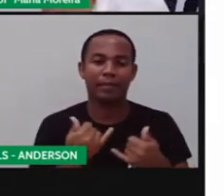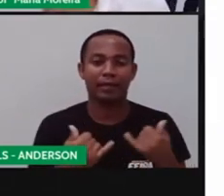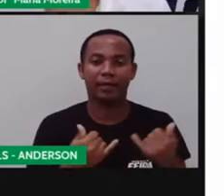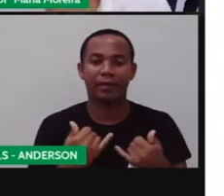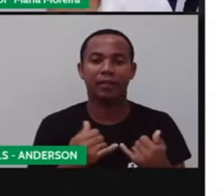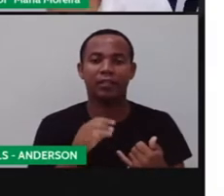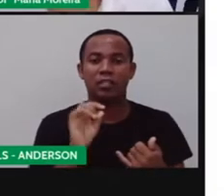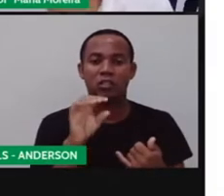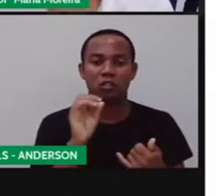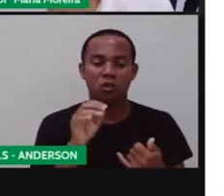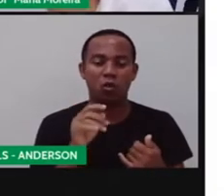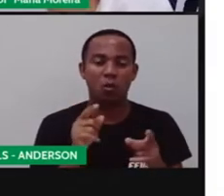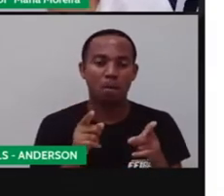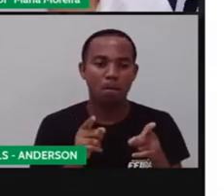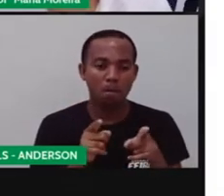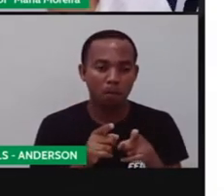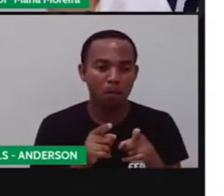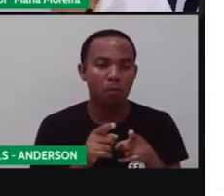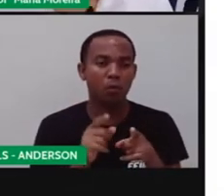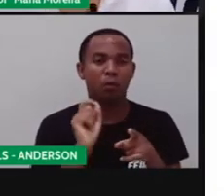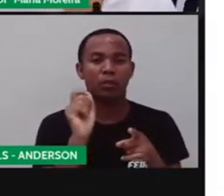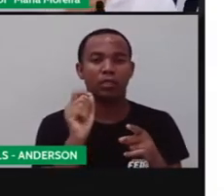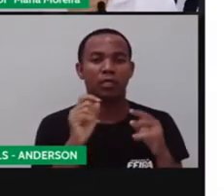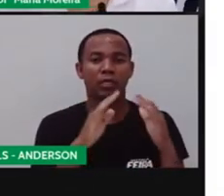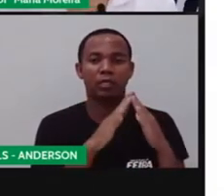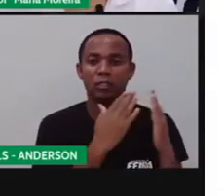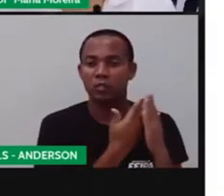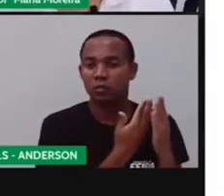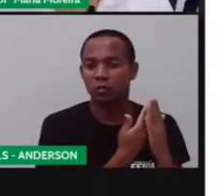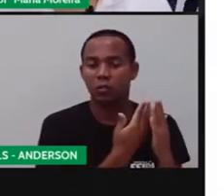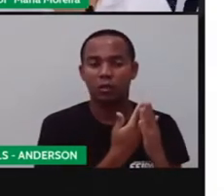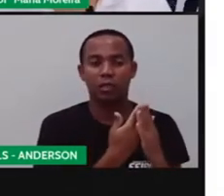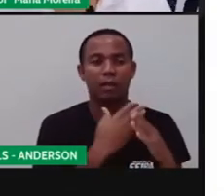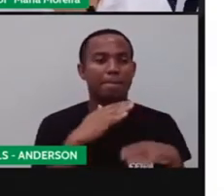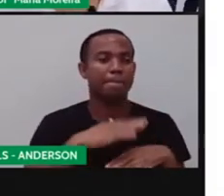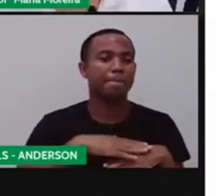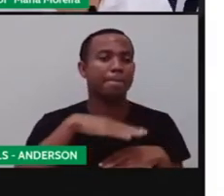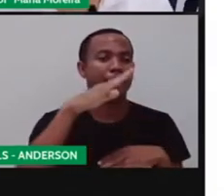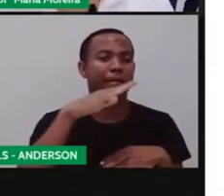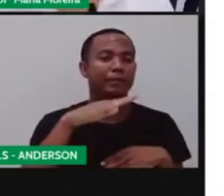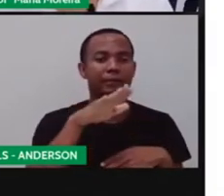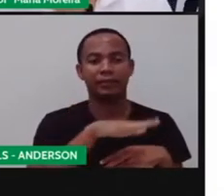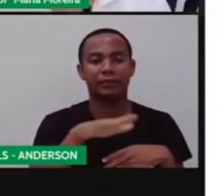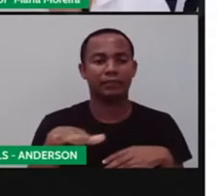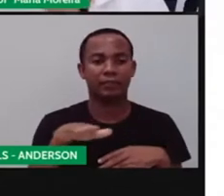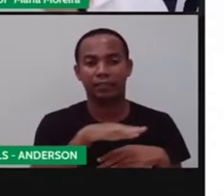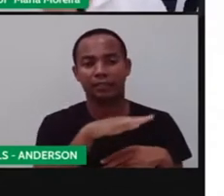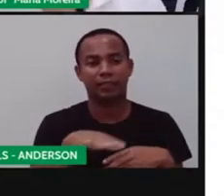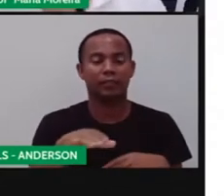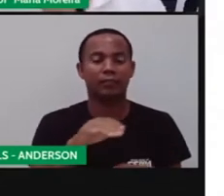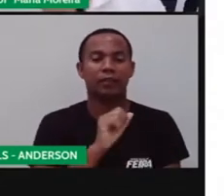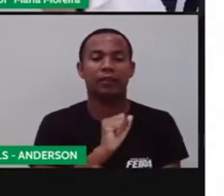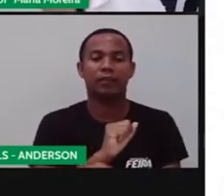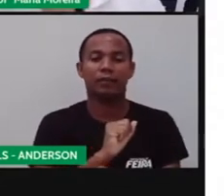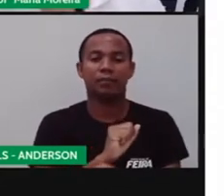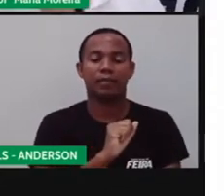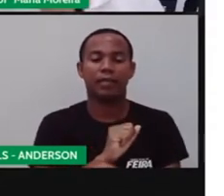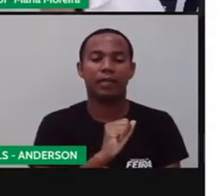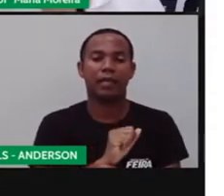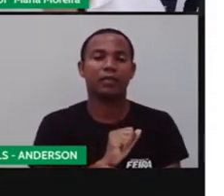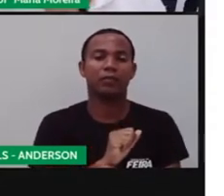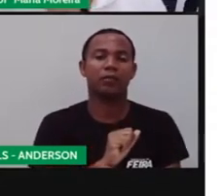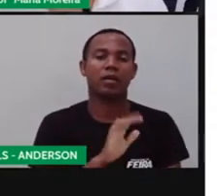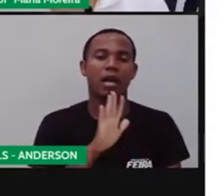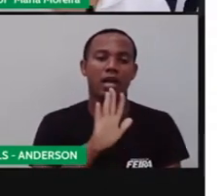Apenas uma minoria ia para a escola. A maioria das crianças eram o quê? Esperados para ajudar